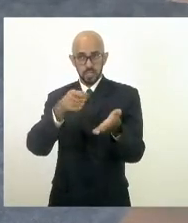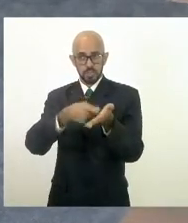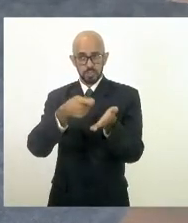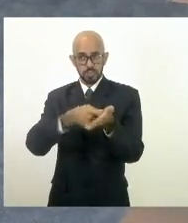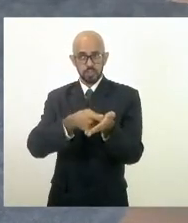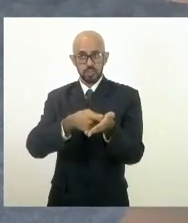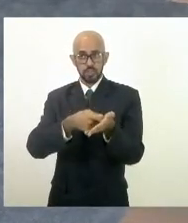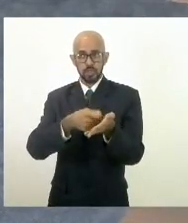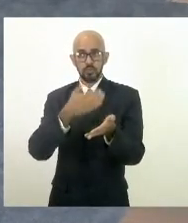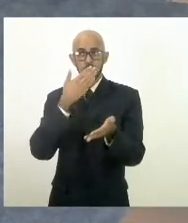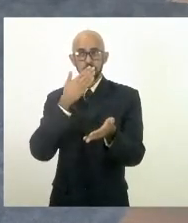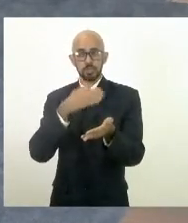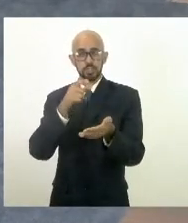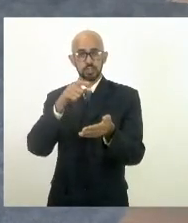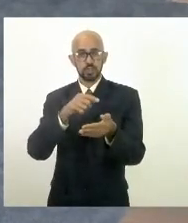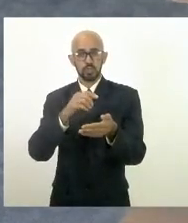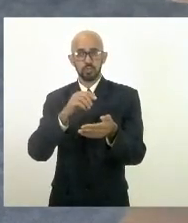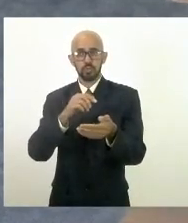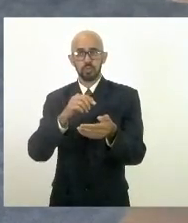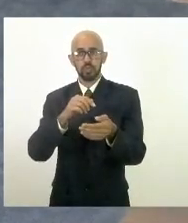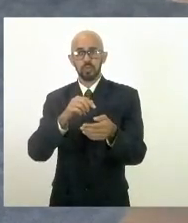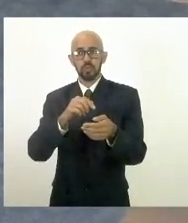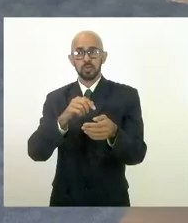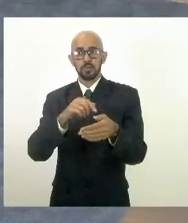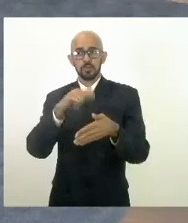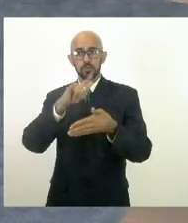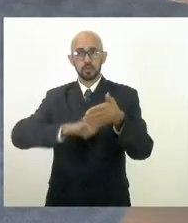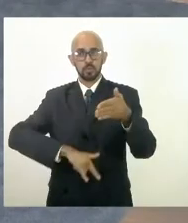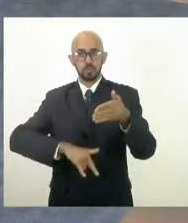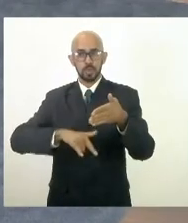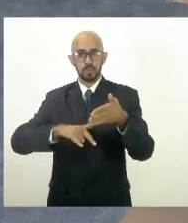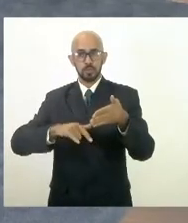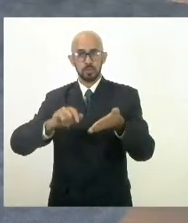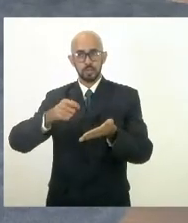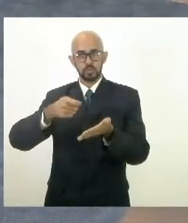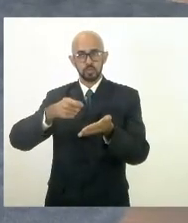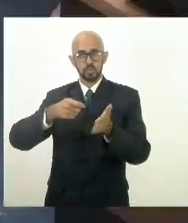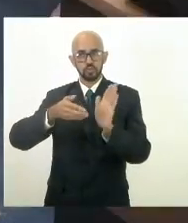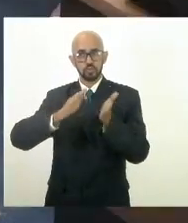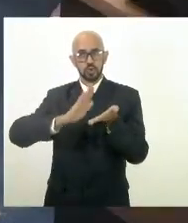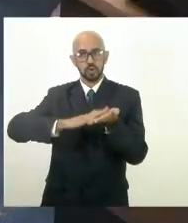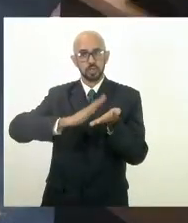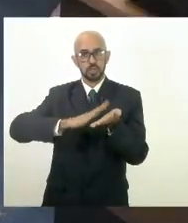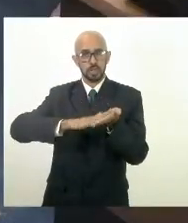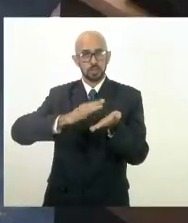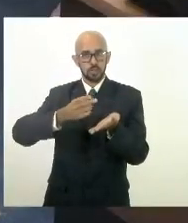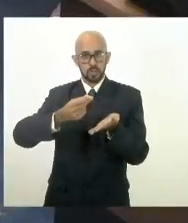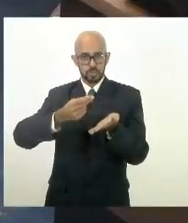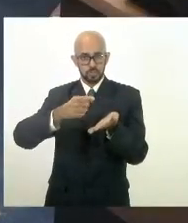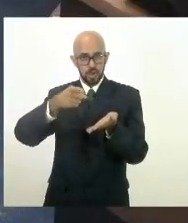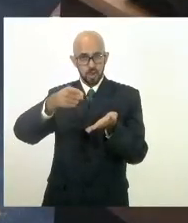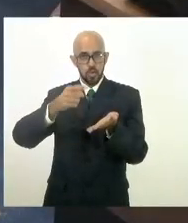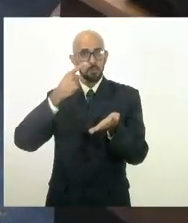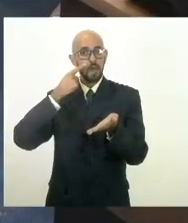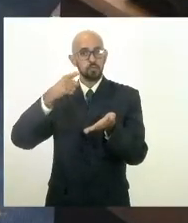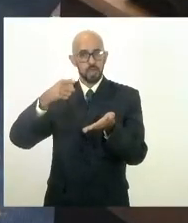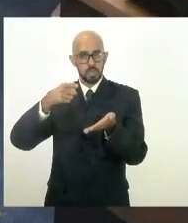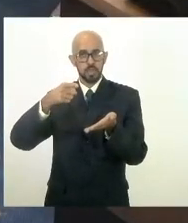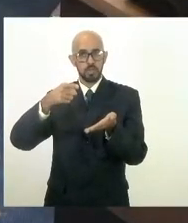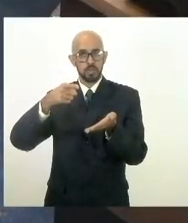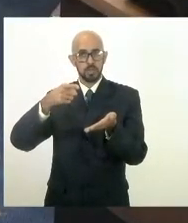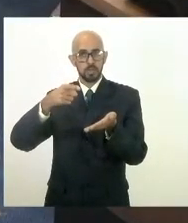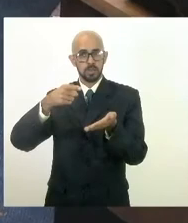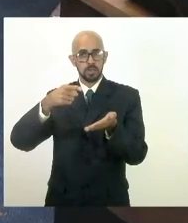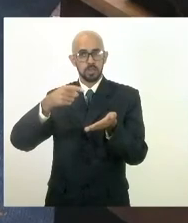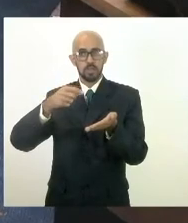impetrando um requerimento de informação sobre esse valor tá presidente e eu faço apelo a vossa excelência que assim que tiver numa